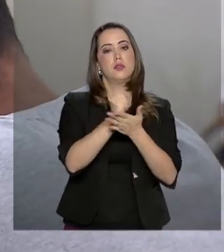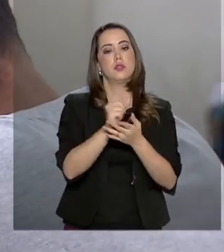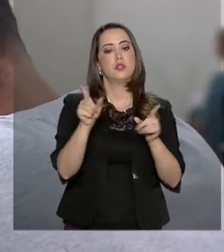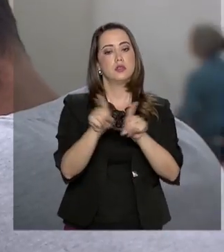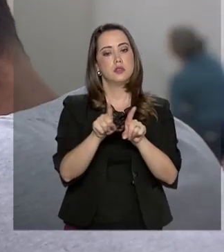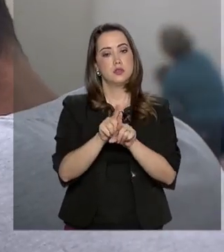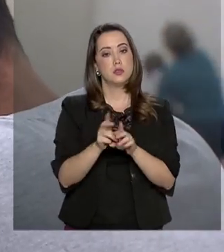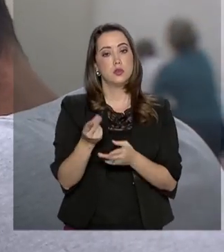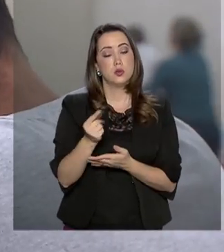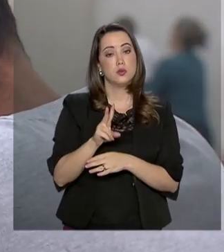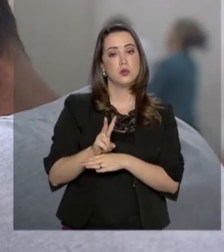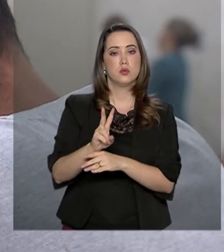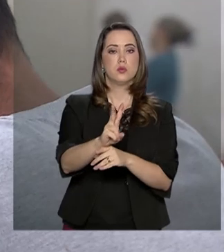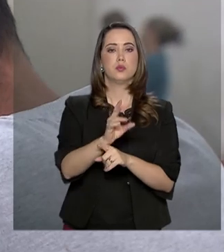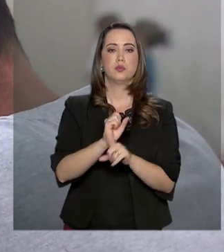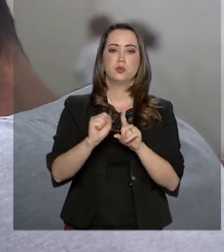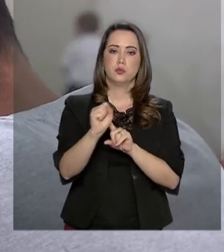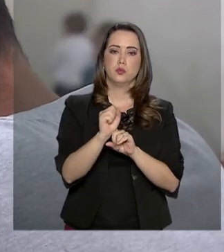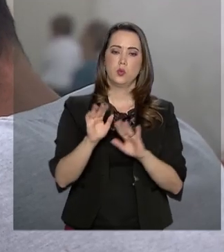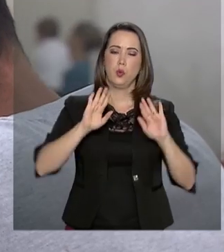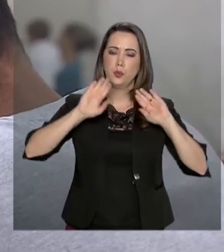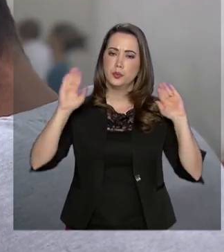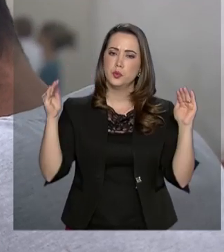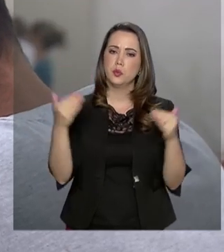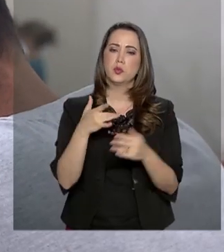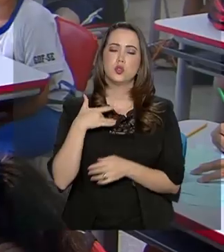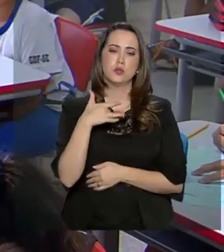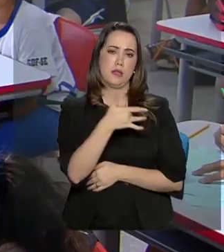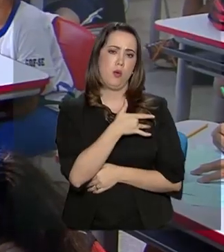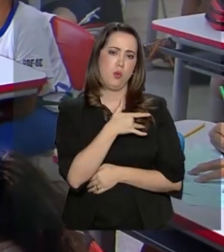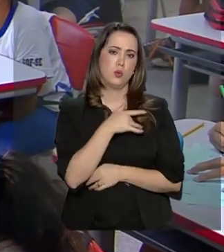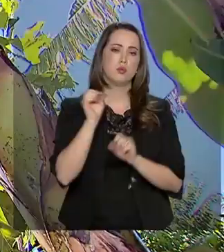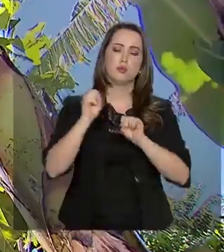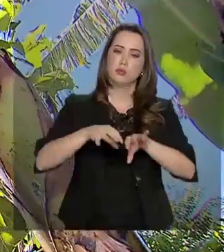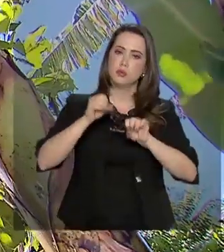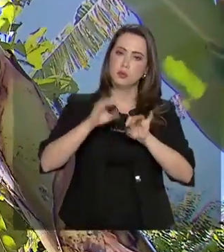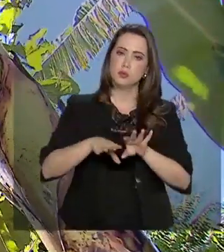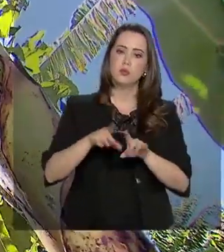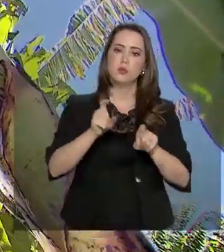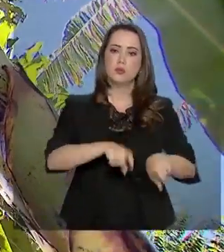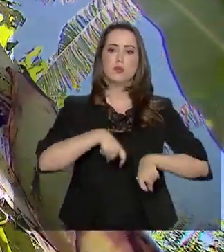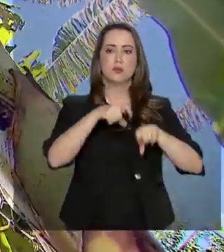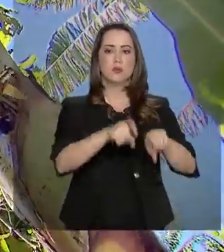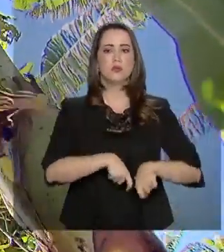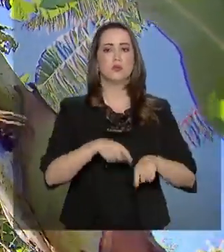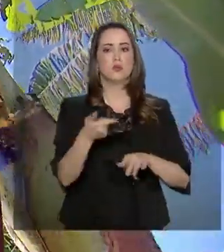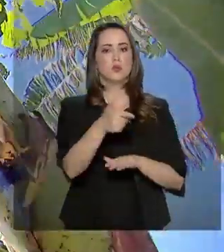também linhas de investimentos sociais voltados para saúde, educação e agricultura, entre outros.